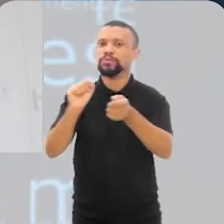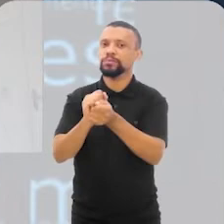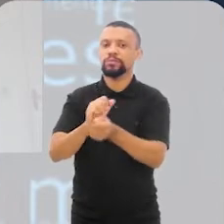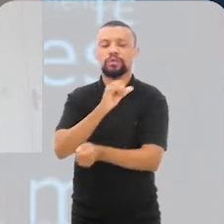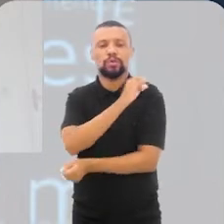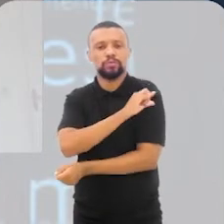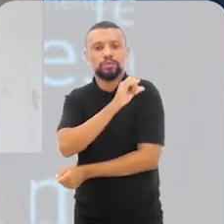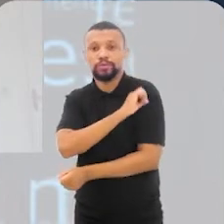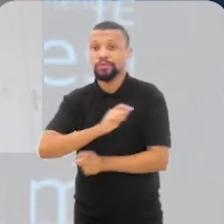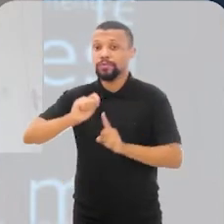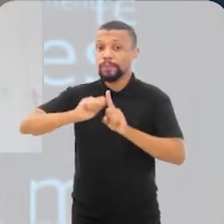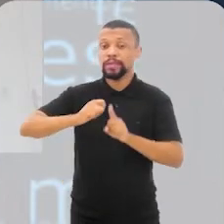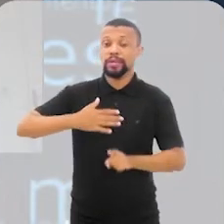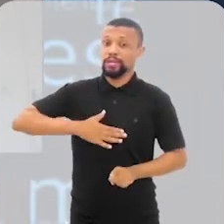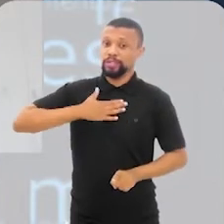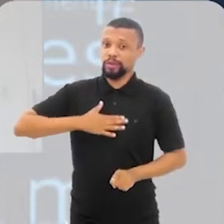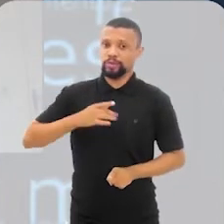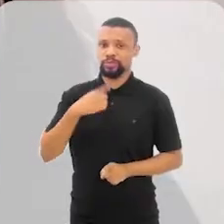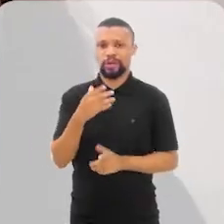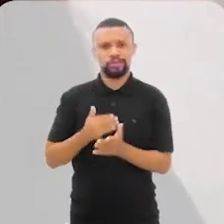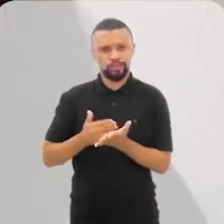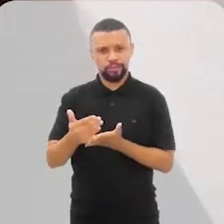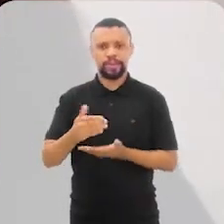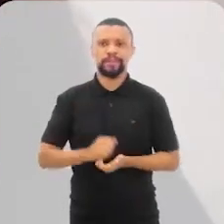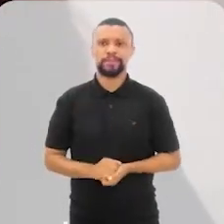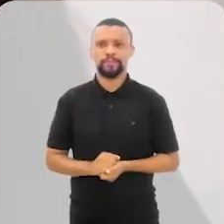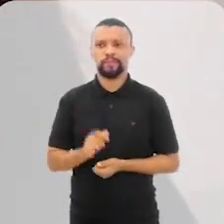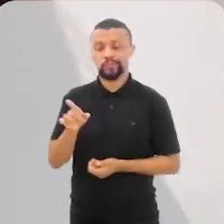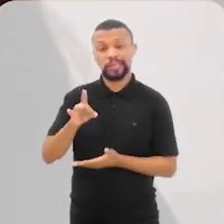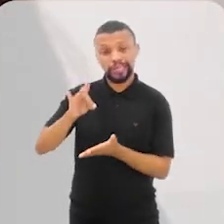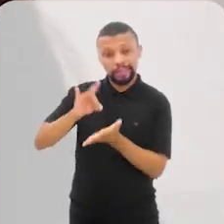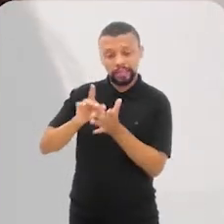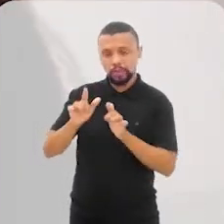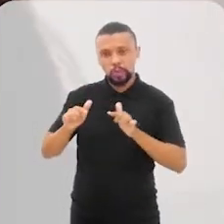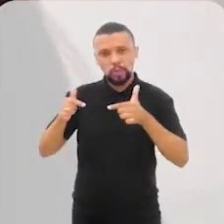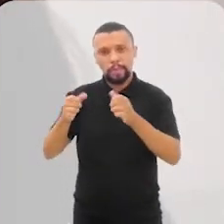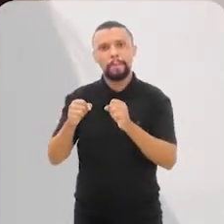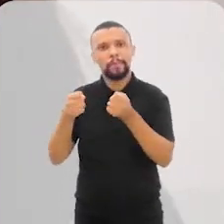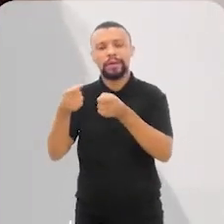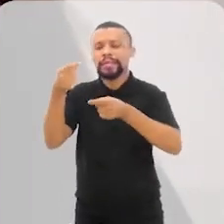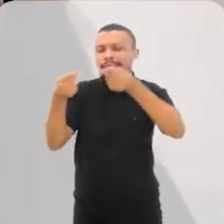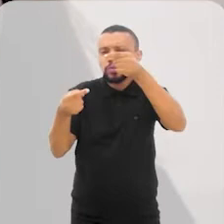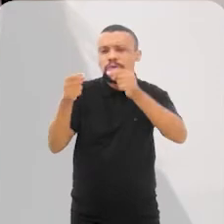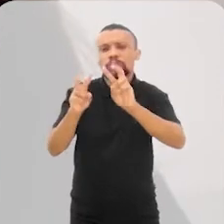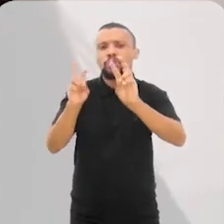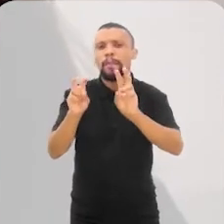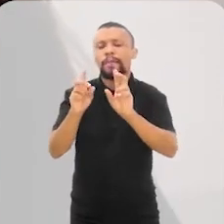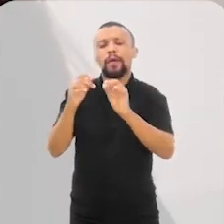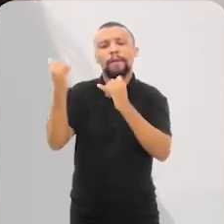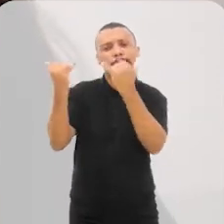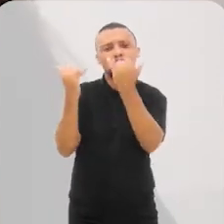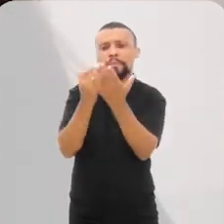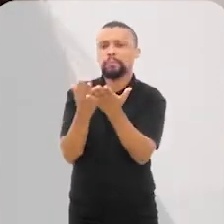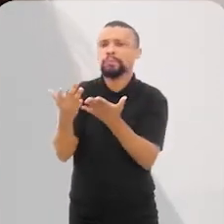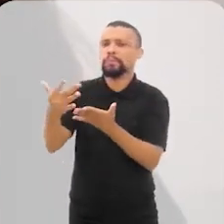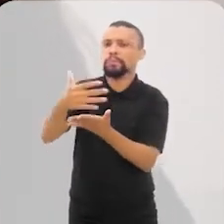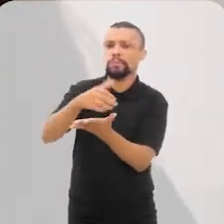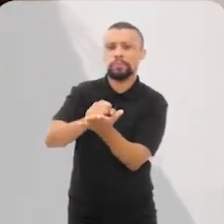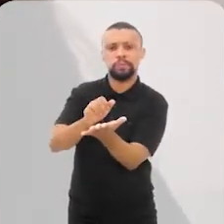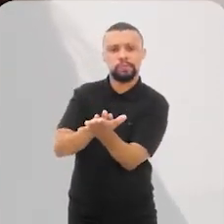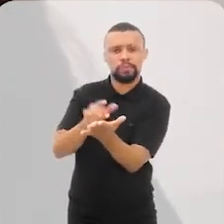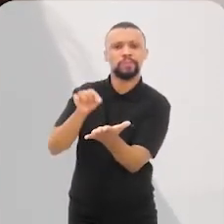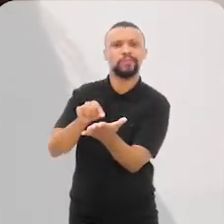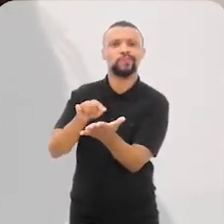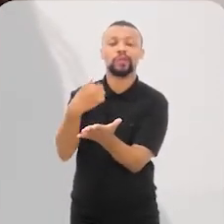Rio de Janeiro, agora em agosto a gente inicia. Foi daí que, na verdade, eu me engajei nessa discussão do mapeamento, e a gente teve essa